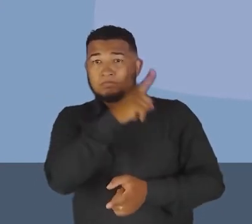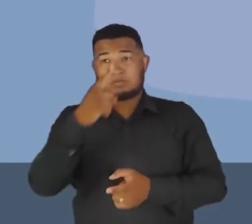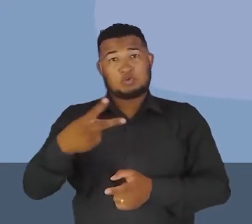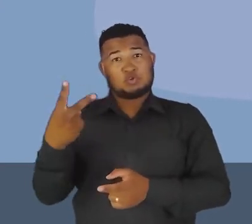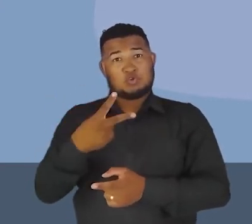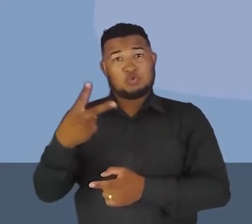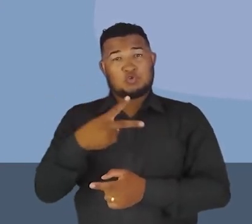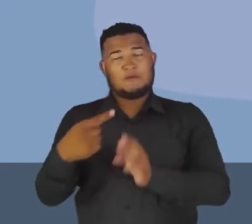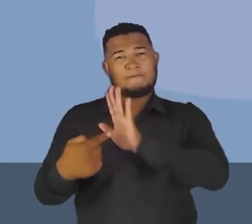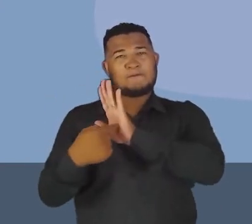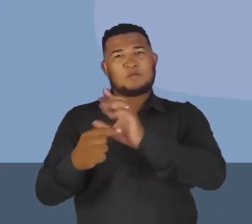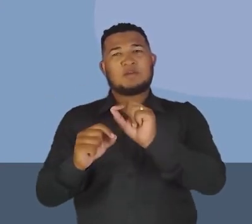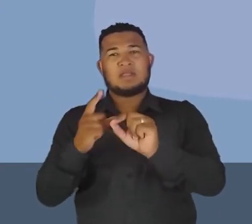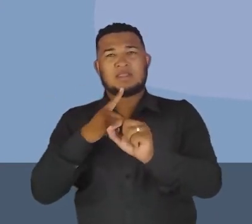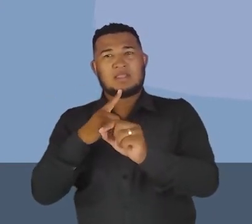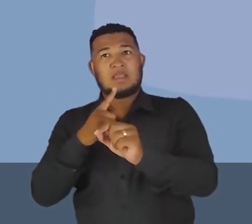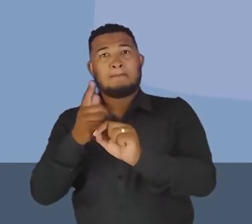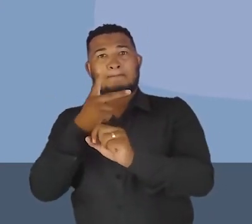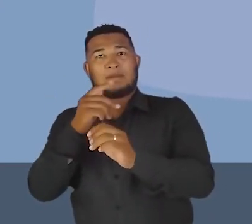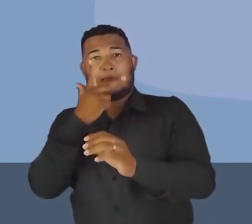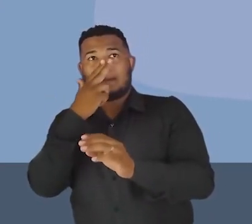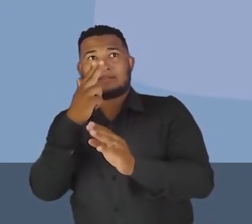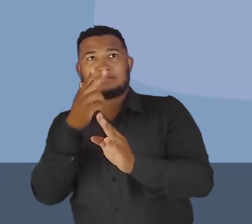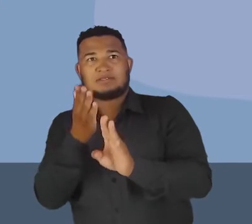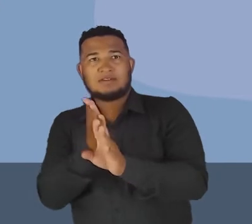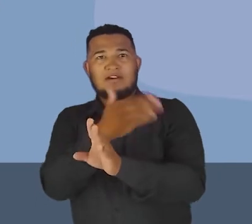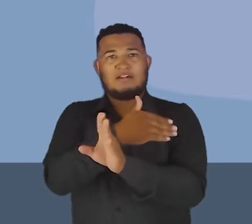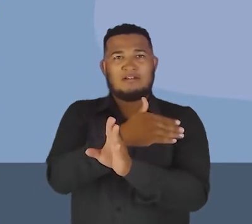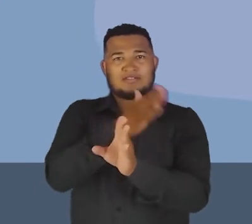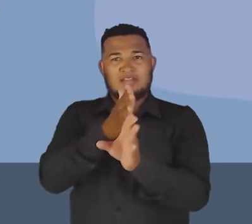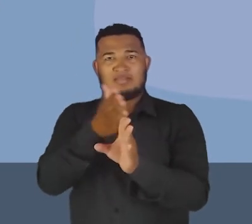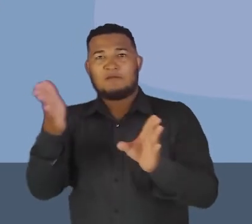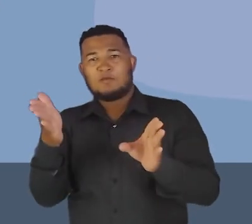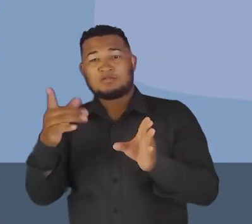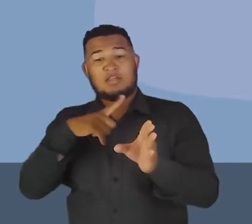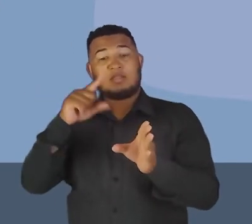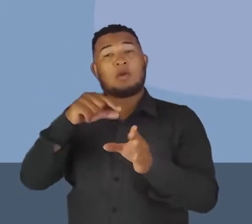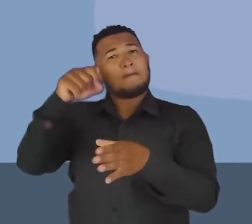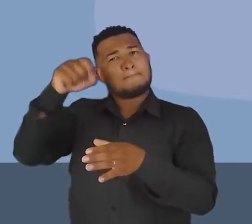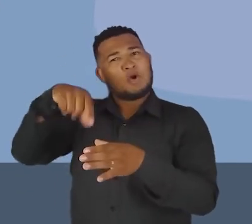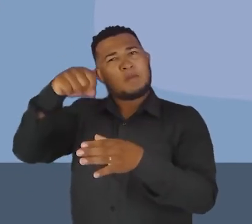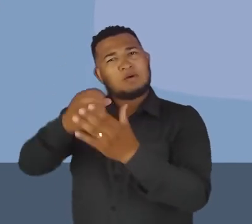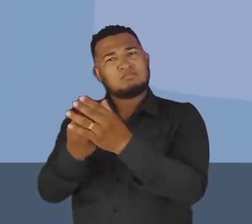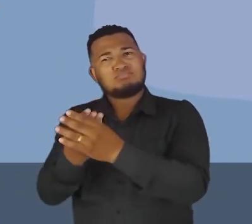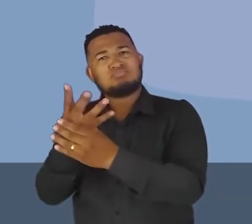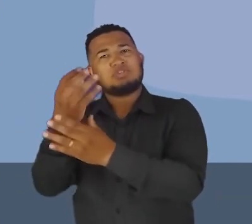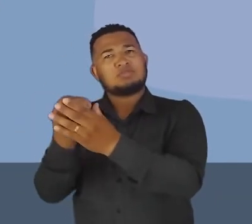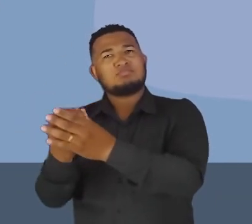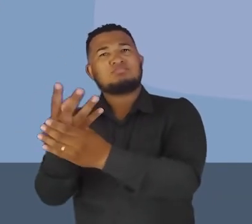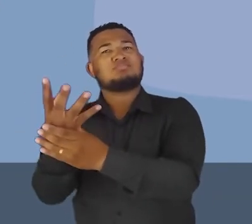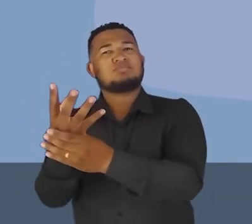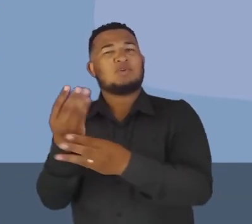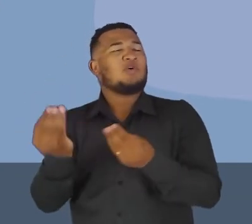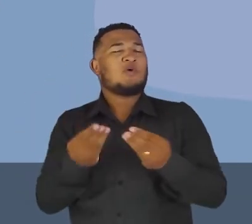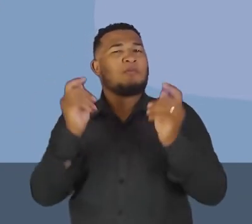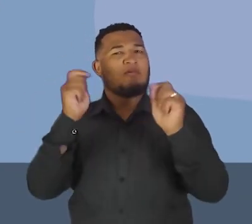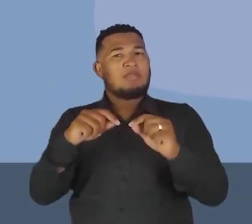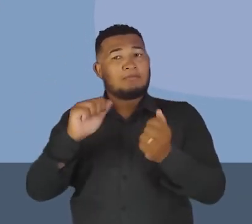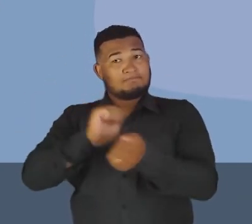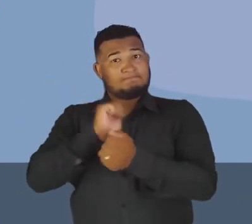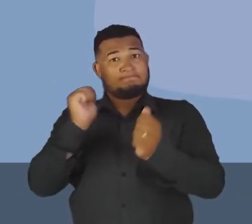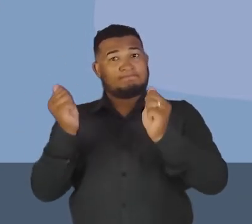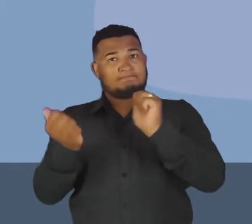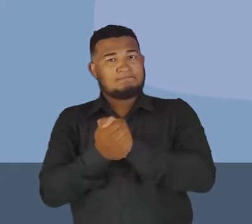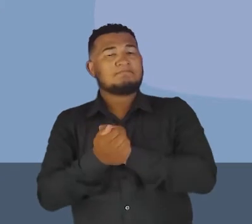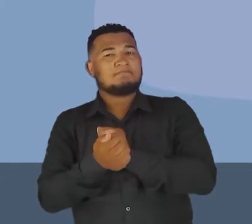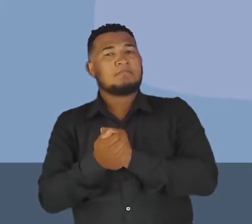quadro, mostrando aí o antes e o depois, a gente tem, então, uma horta plantada nessa escola. Então, como é que você pode fazer, né? Para alterar, para mudar